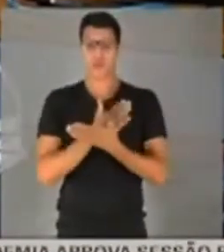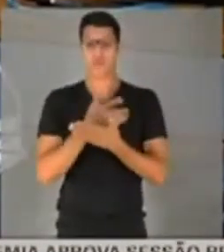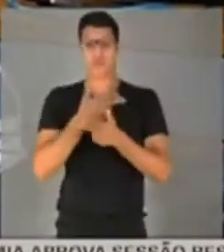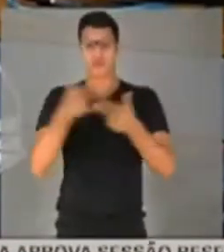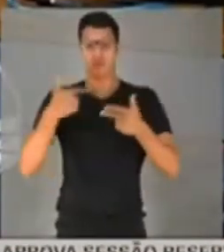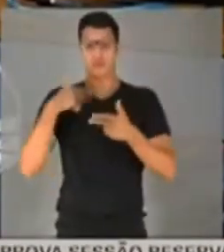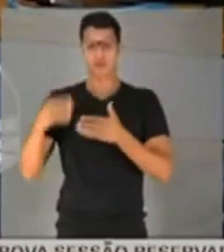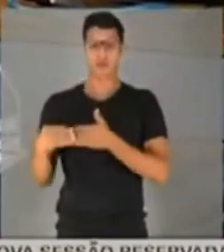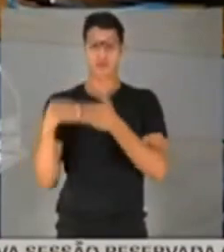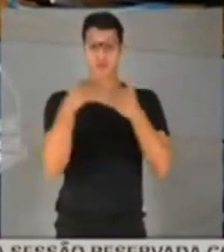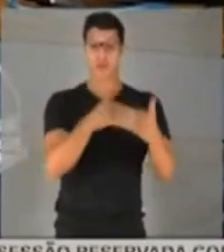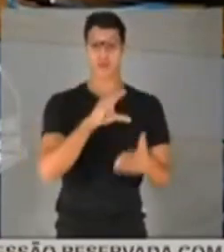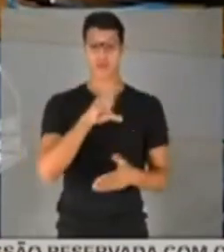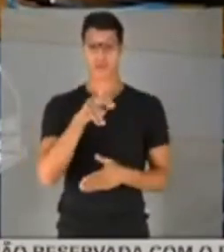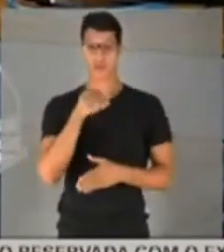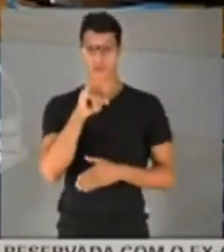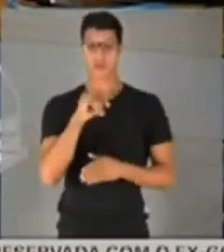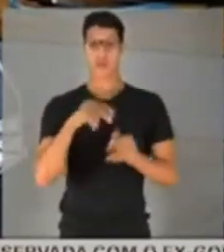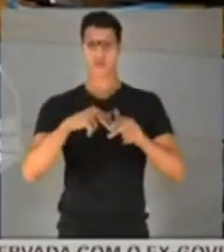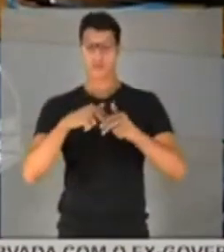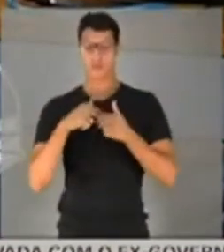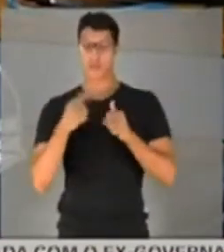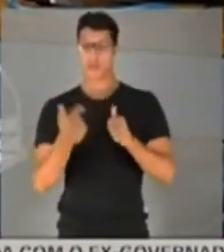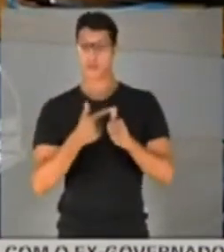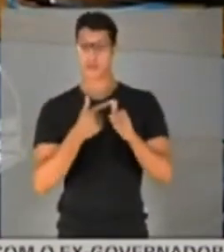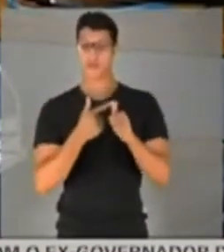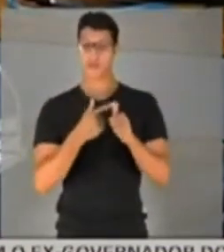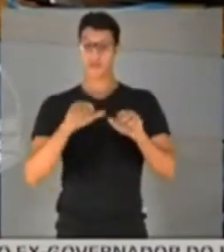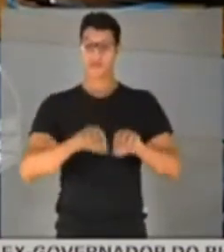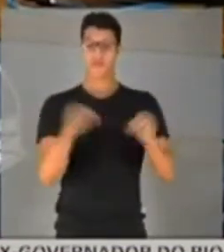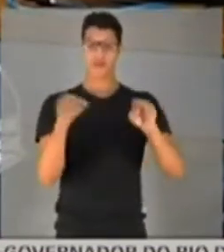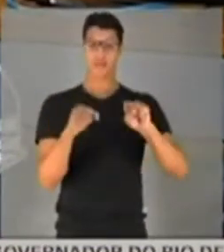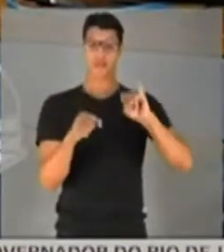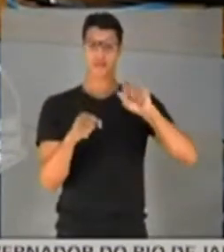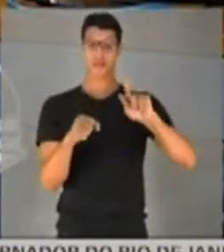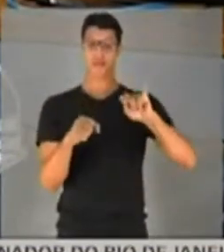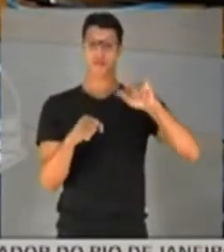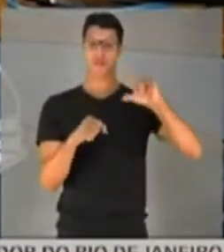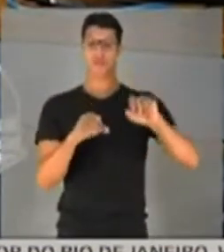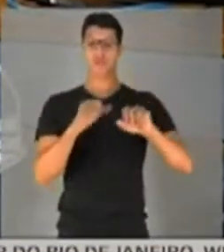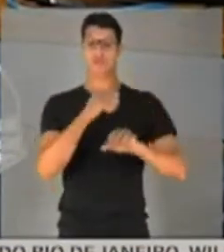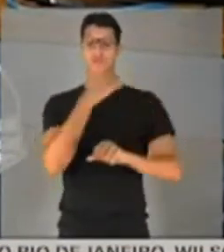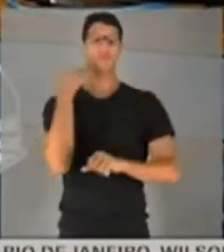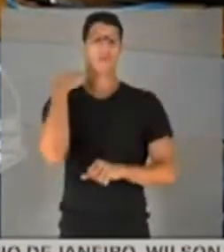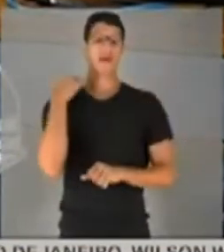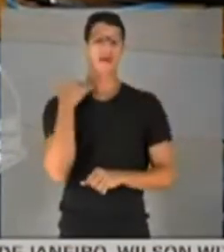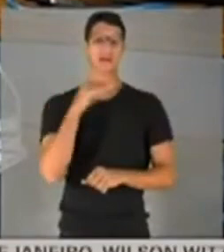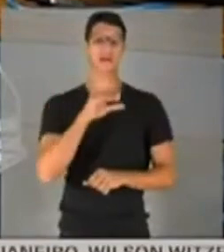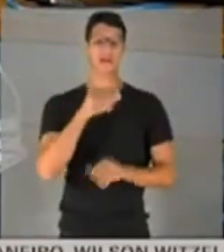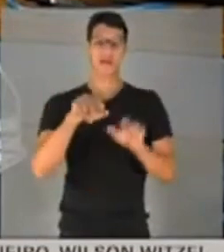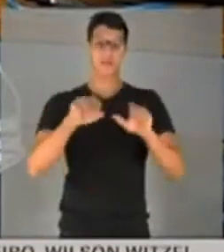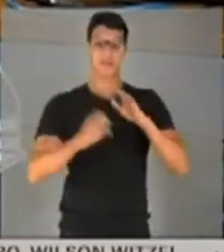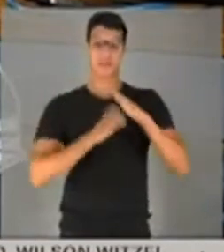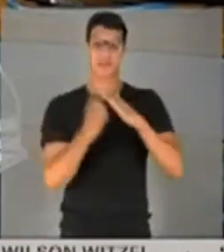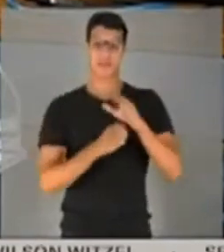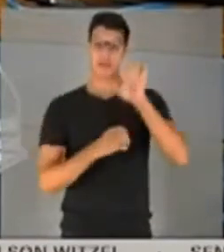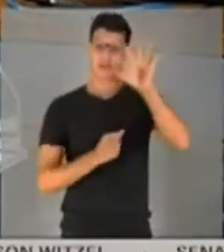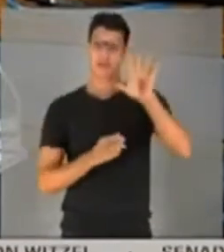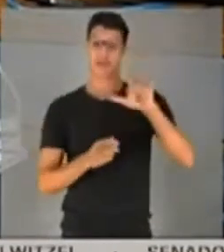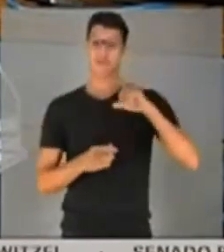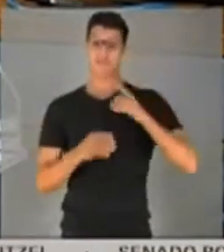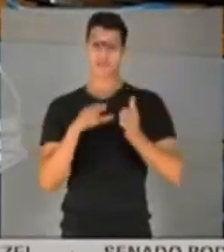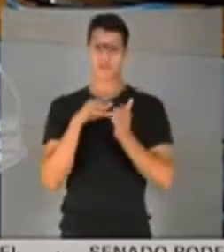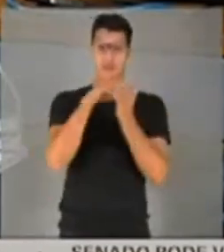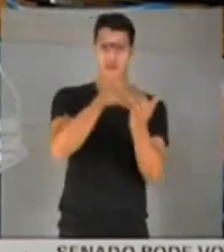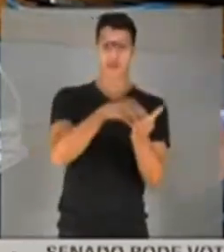que eu estou encaminhando a essa comissão parlamentar de inquérito. Primeiro, a quebra do sigilo bancário dessa offshore, dessa empresa que tem